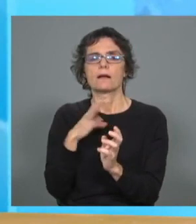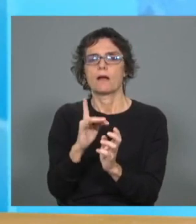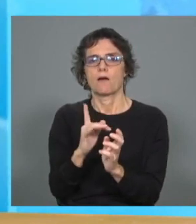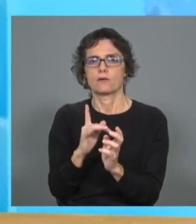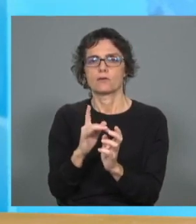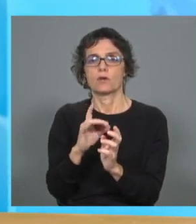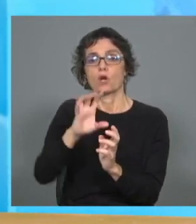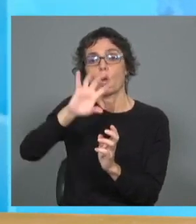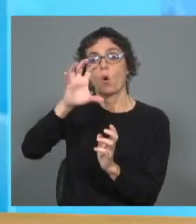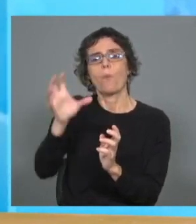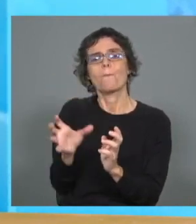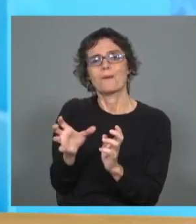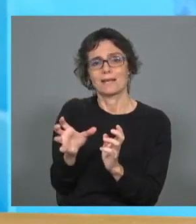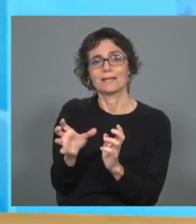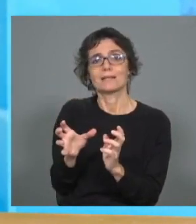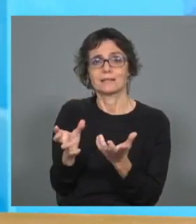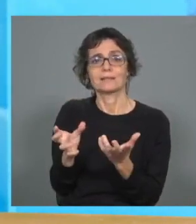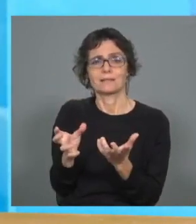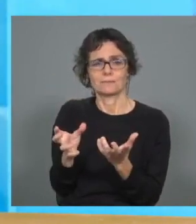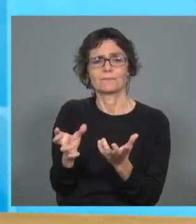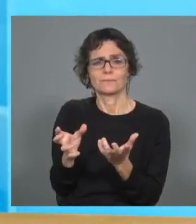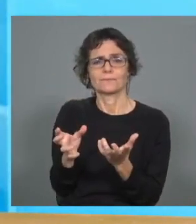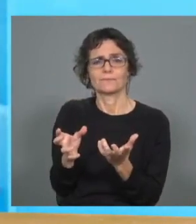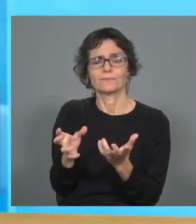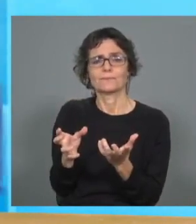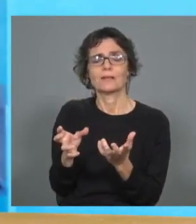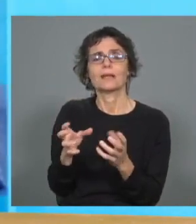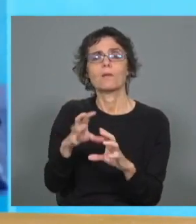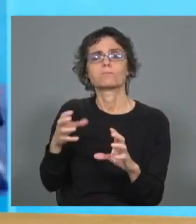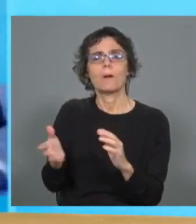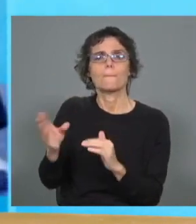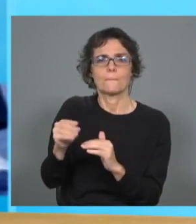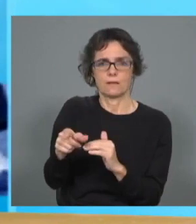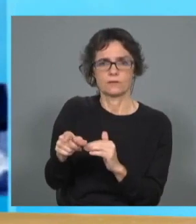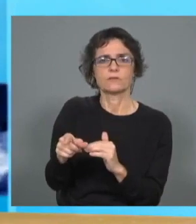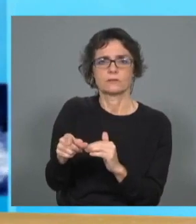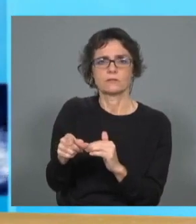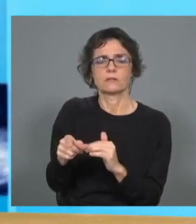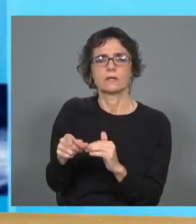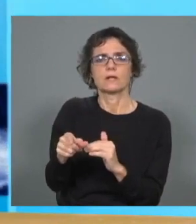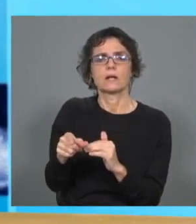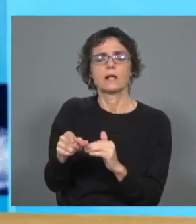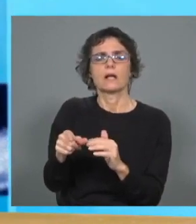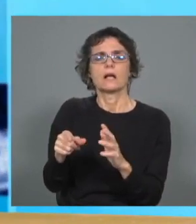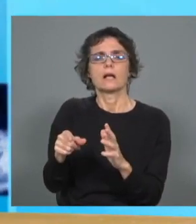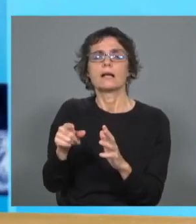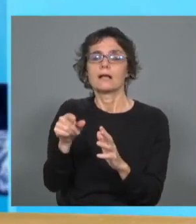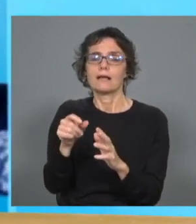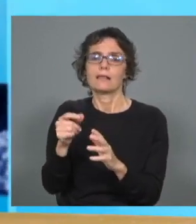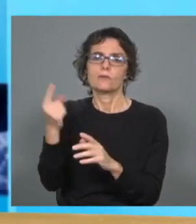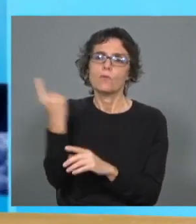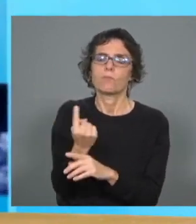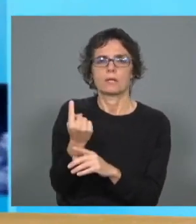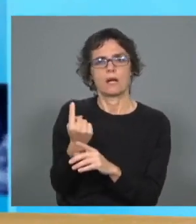é o poluidor pagador, portanto os países que mais poluem são aqueles que mais devem contribuir para